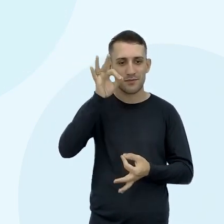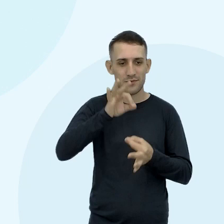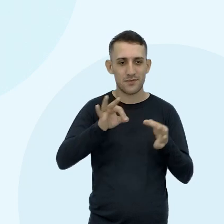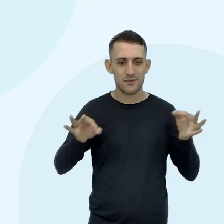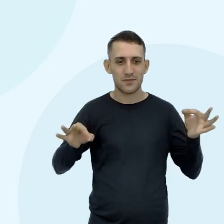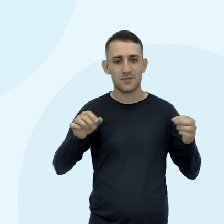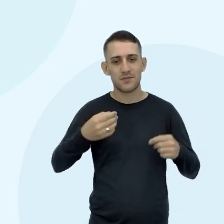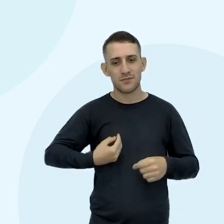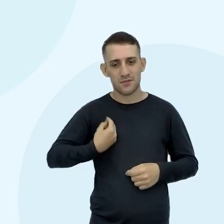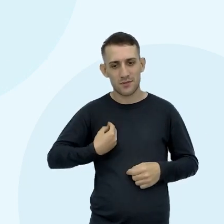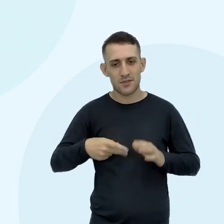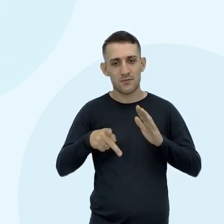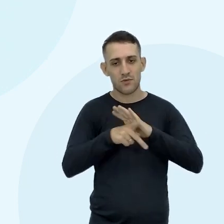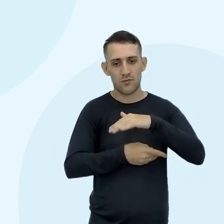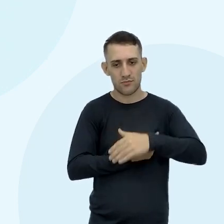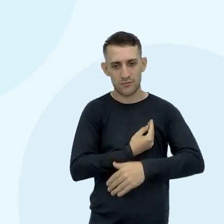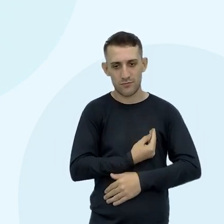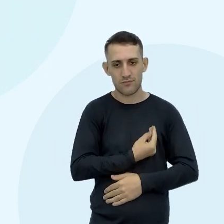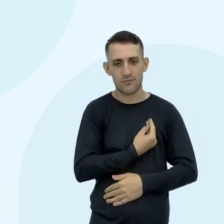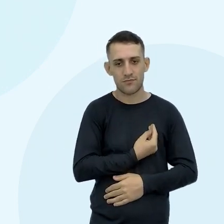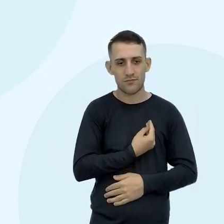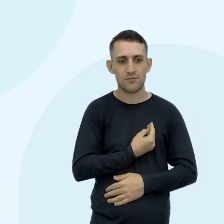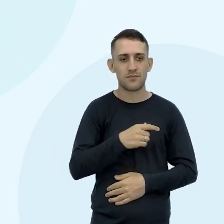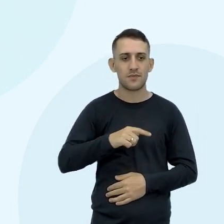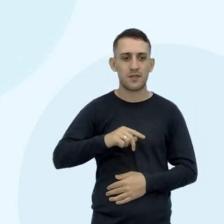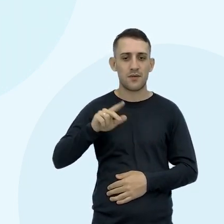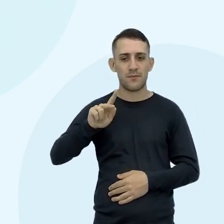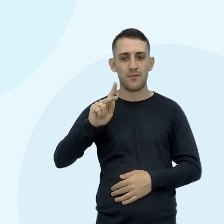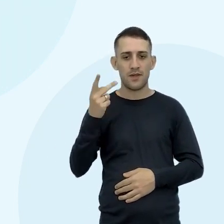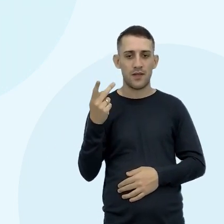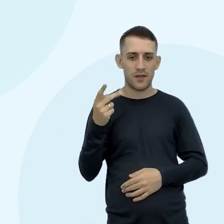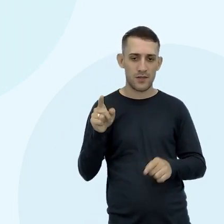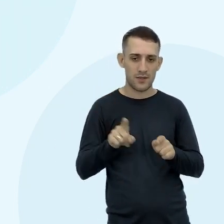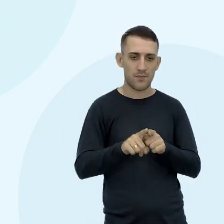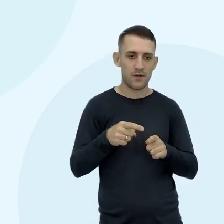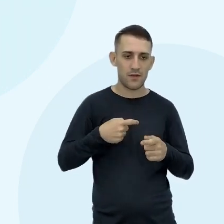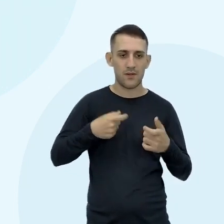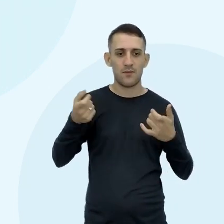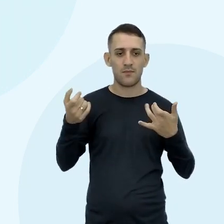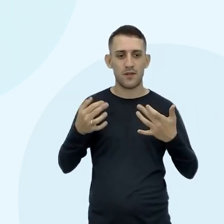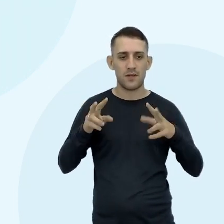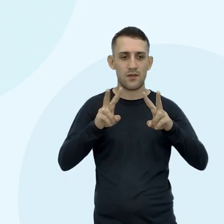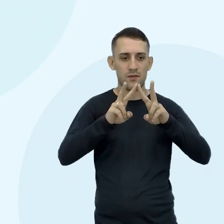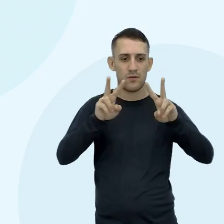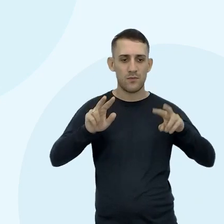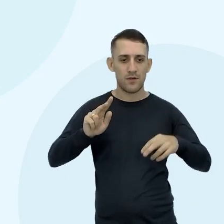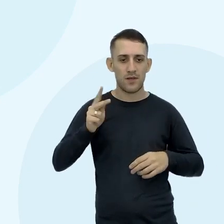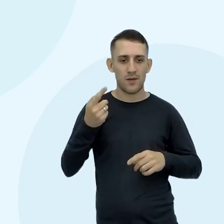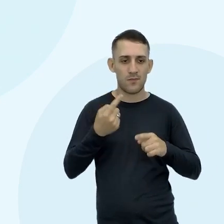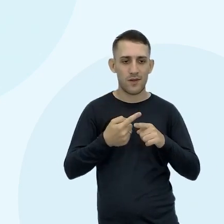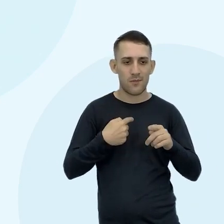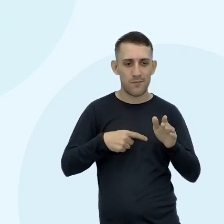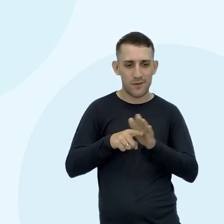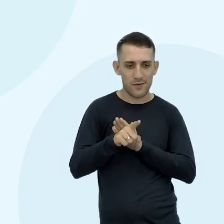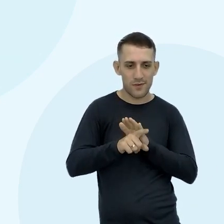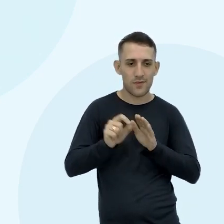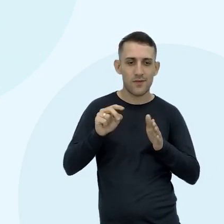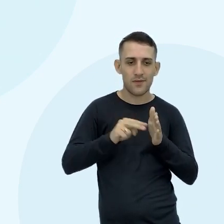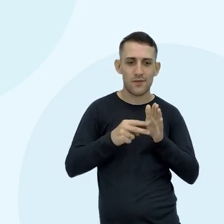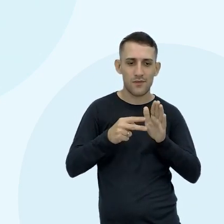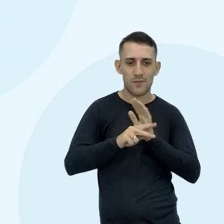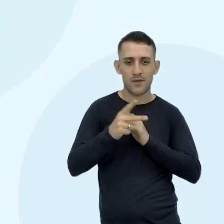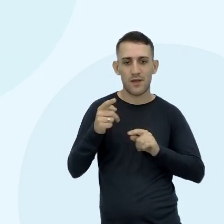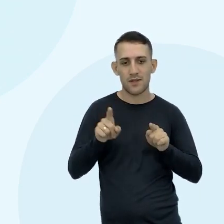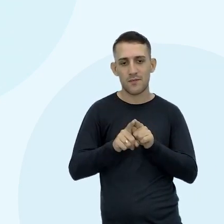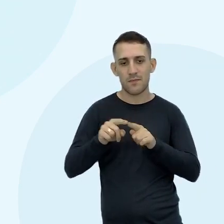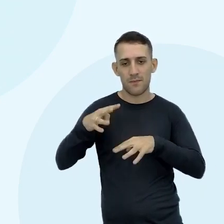para a vida Você falou do pH Falei do pH Então eu pus esse símbolo Da gotinha com pH Porque eu explorei O que era o pH E explorei a